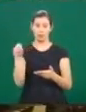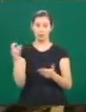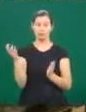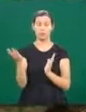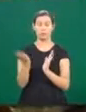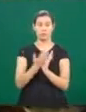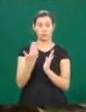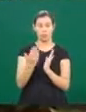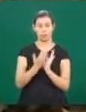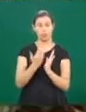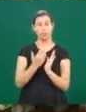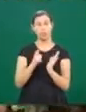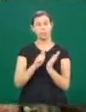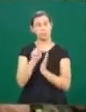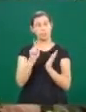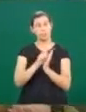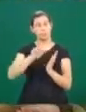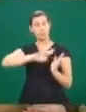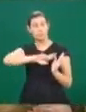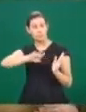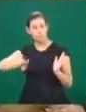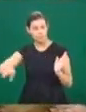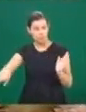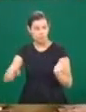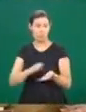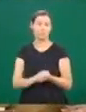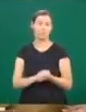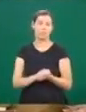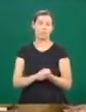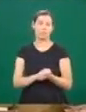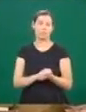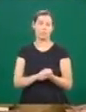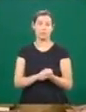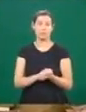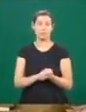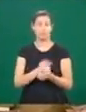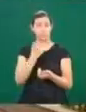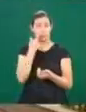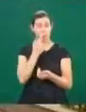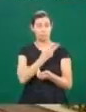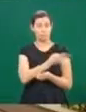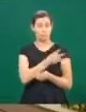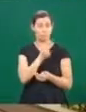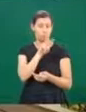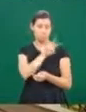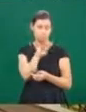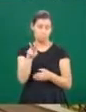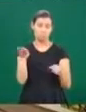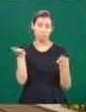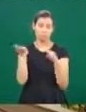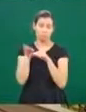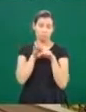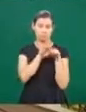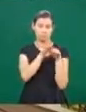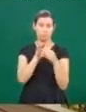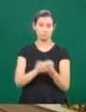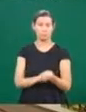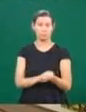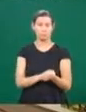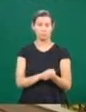literários, desconstruindo estereótipos e construindo igualdade. É uma história que os livros escolares